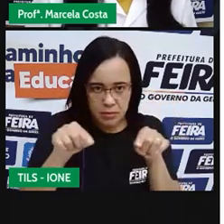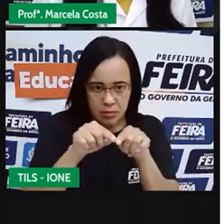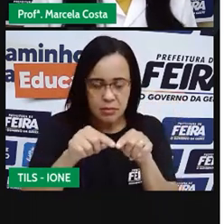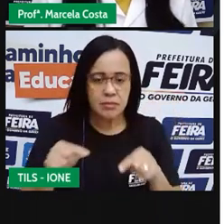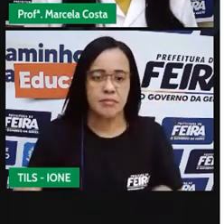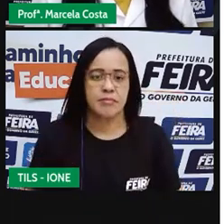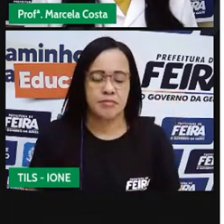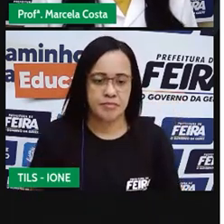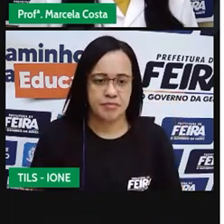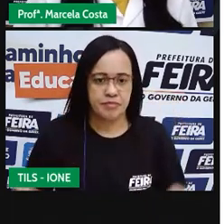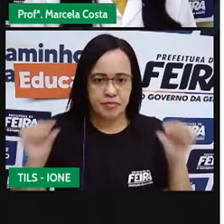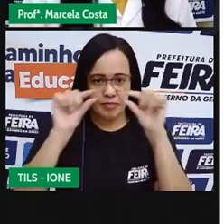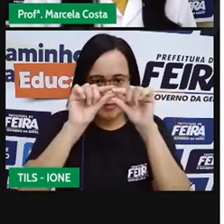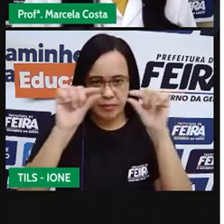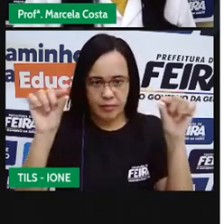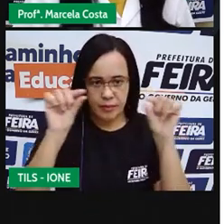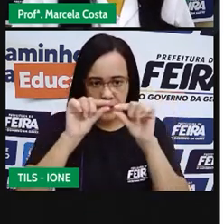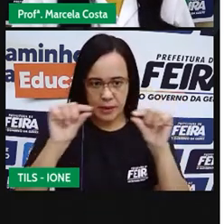aí as linhas.